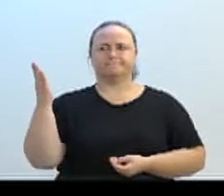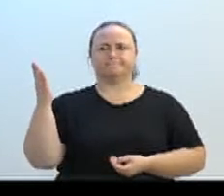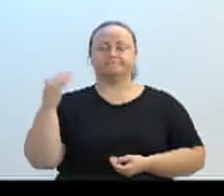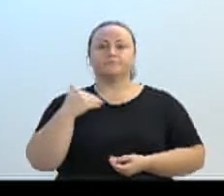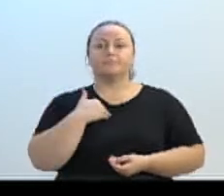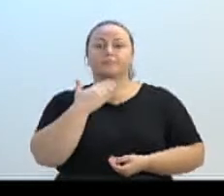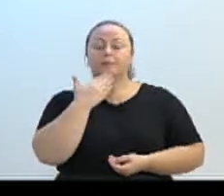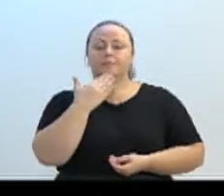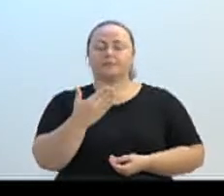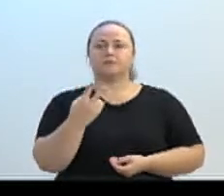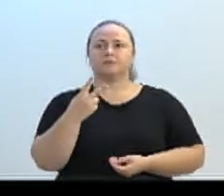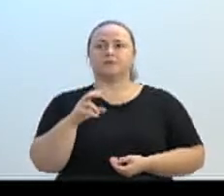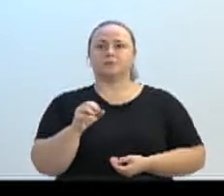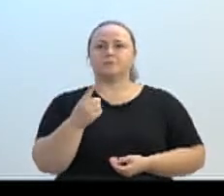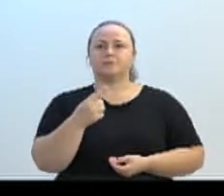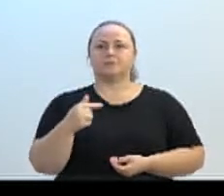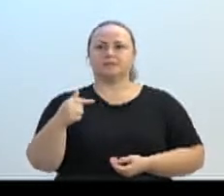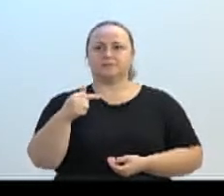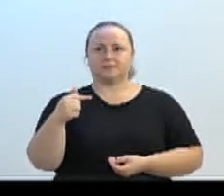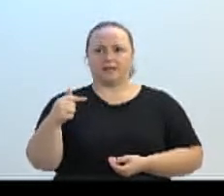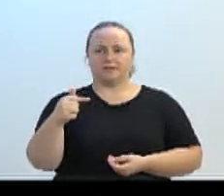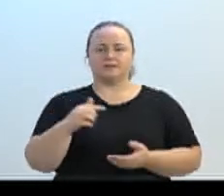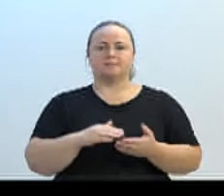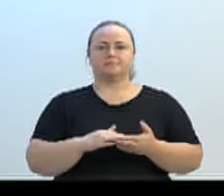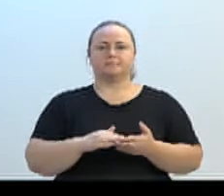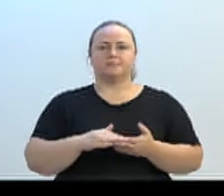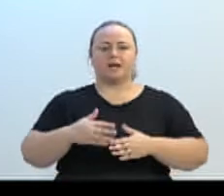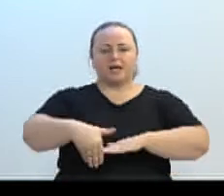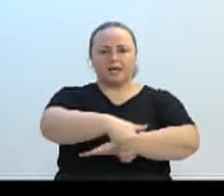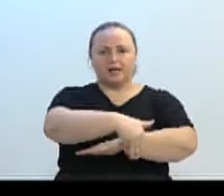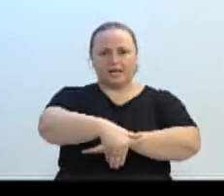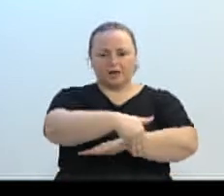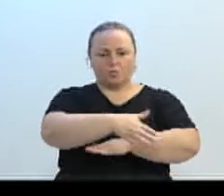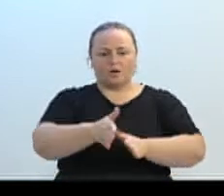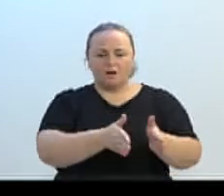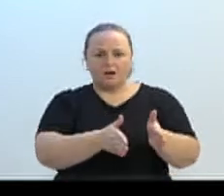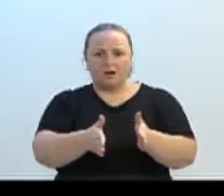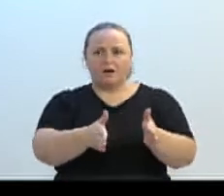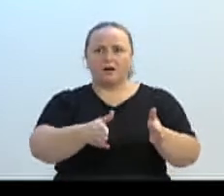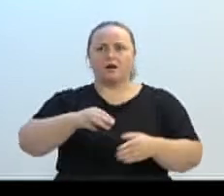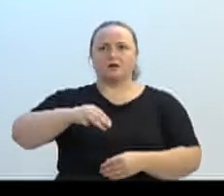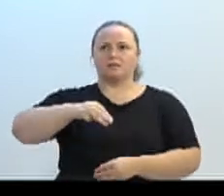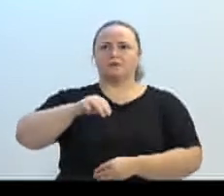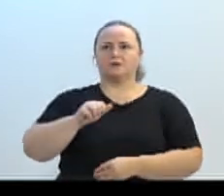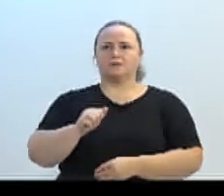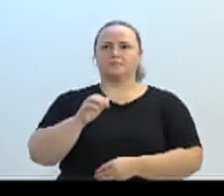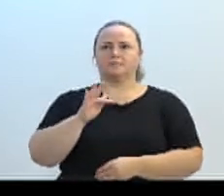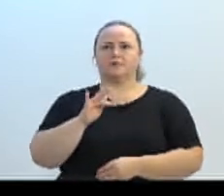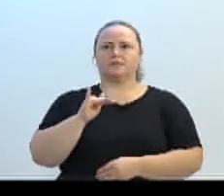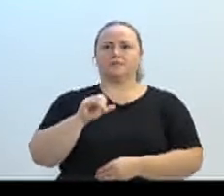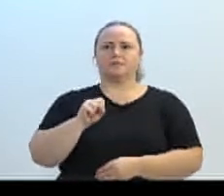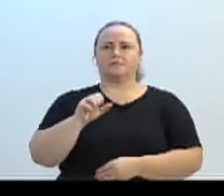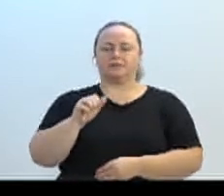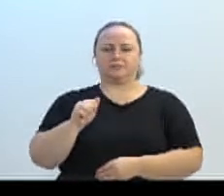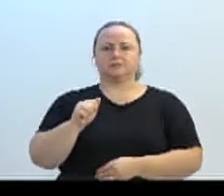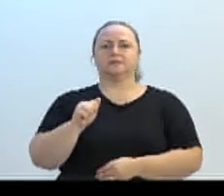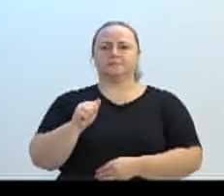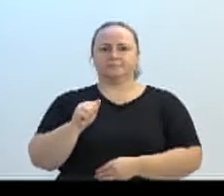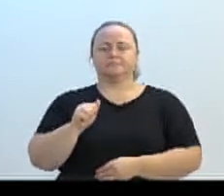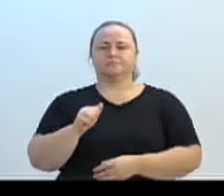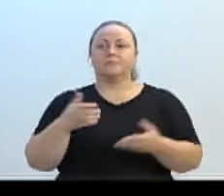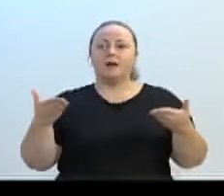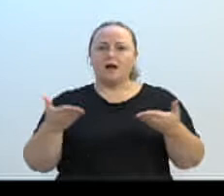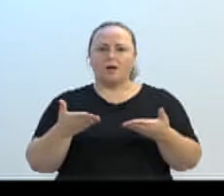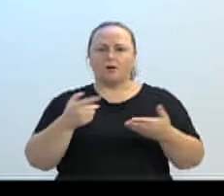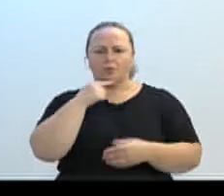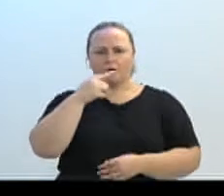como os demais vereadores, o trevo da Mafisa, iluminação, iluminação arroçada, a situação ali em cima. E o prefeito, agora essa